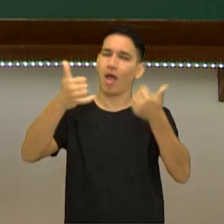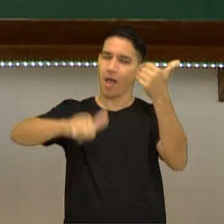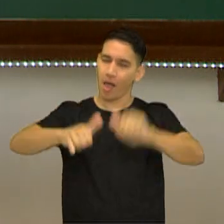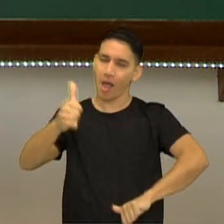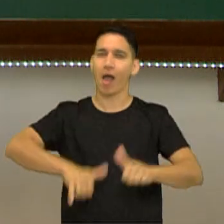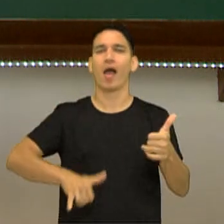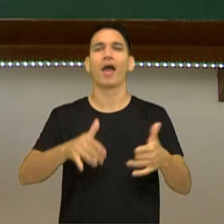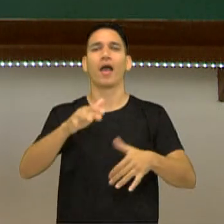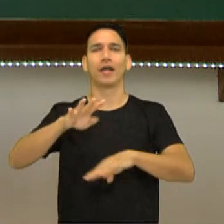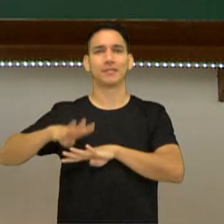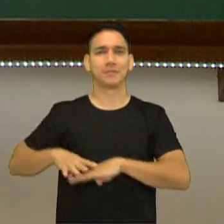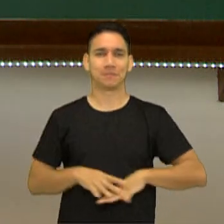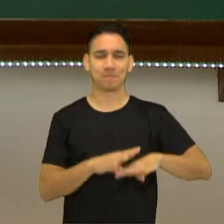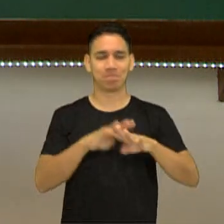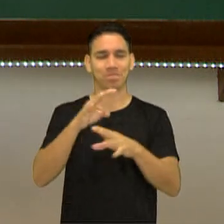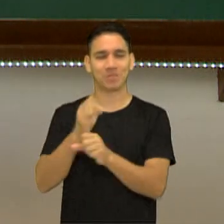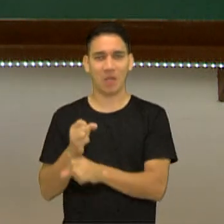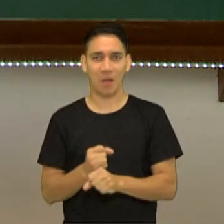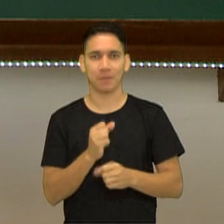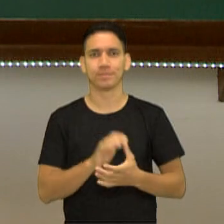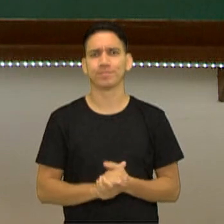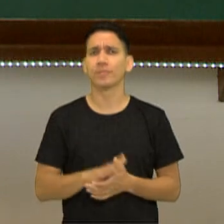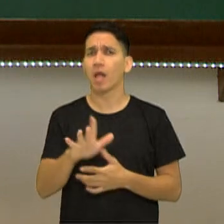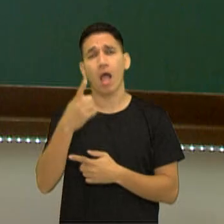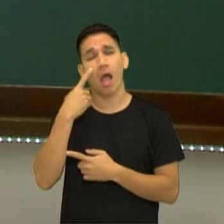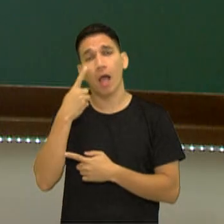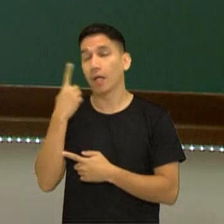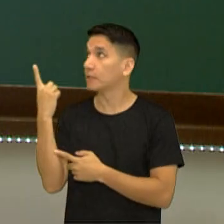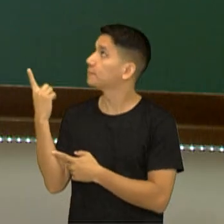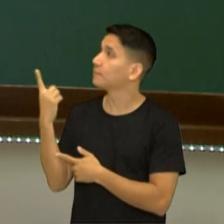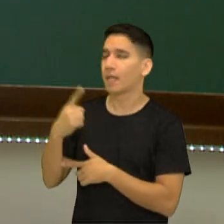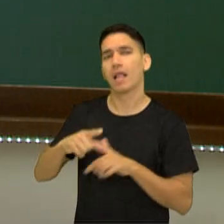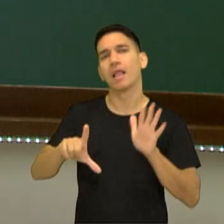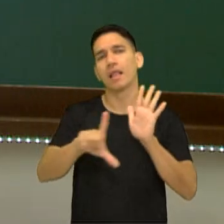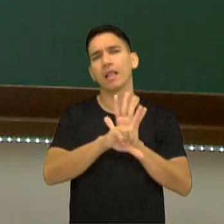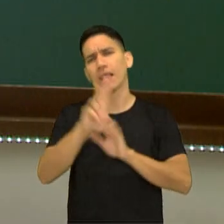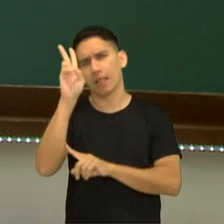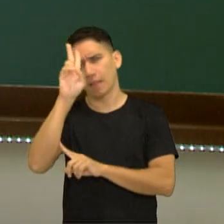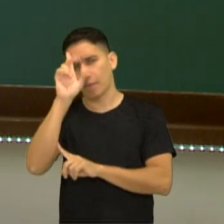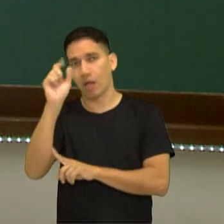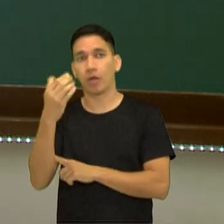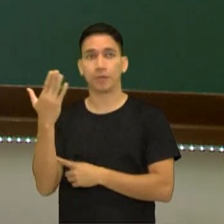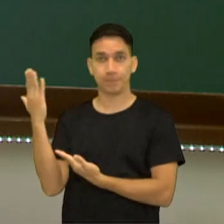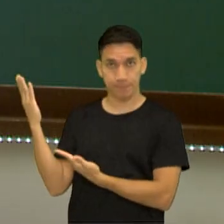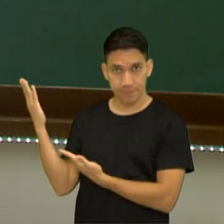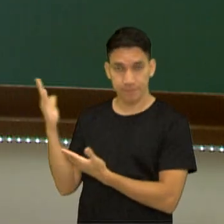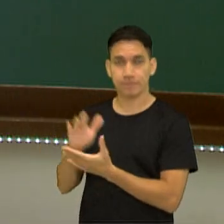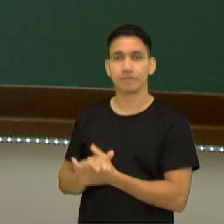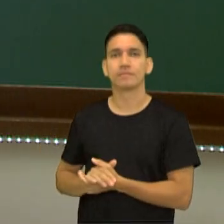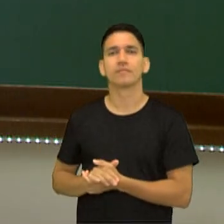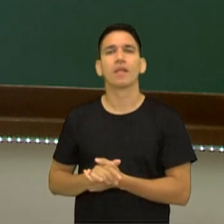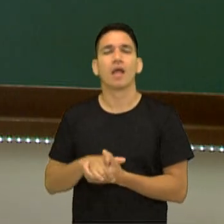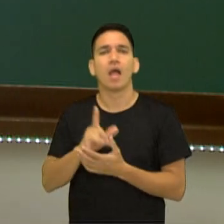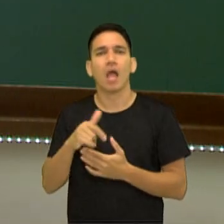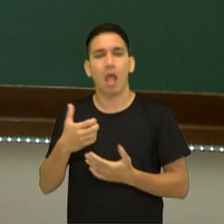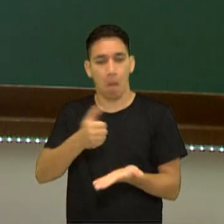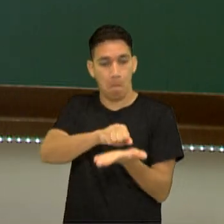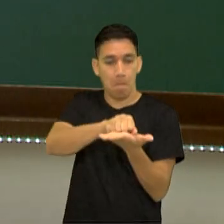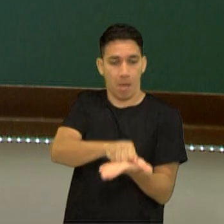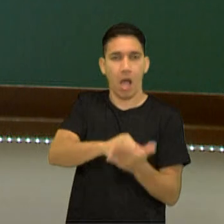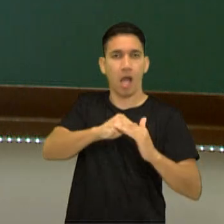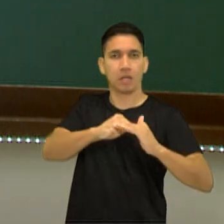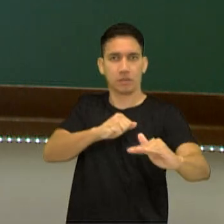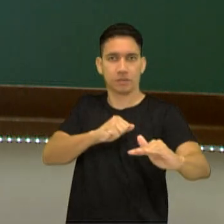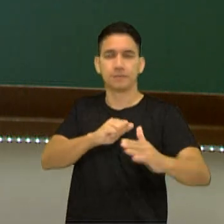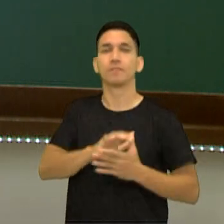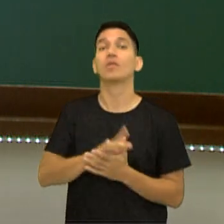Então, o primeiro, vamos relembrar um pouquinho sobre as leis ponderais. Lei da conservação das massas, que é a lei do Lavoisier, diz o